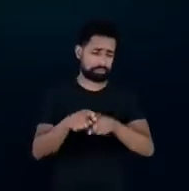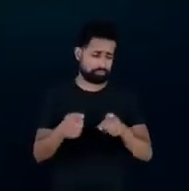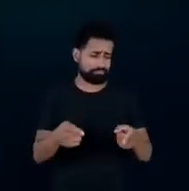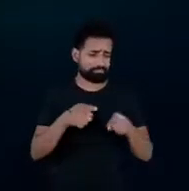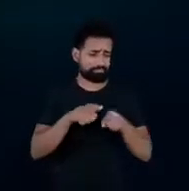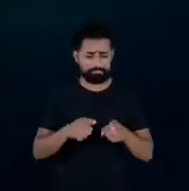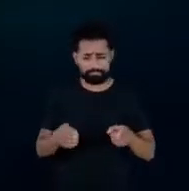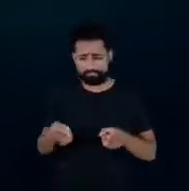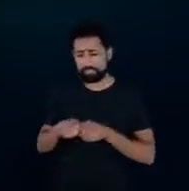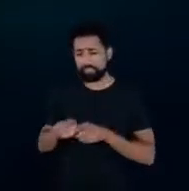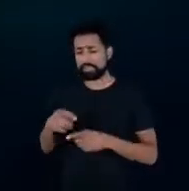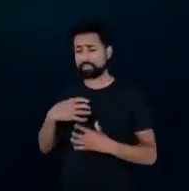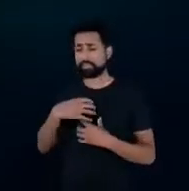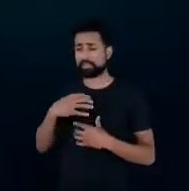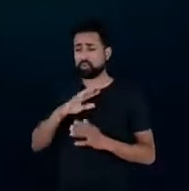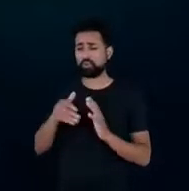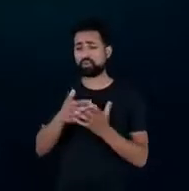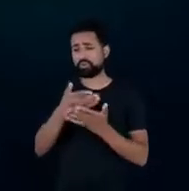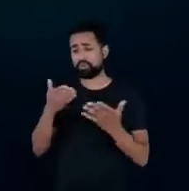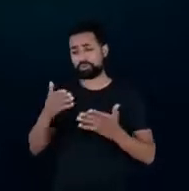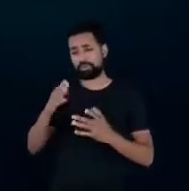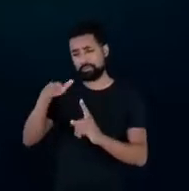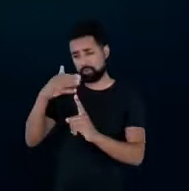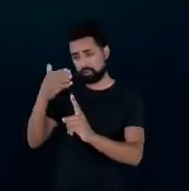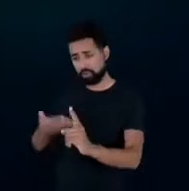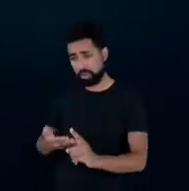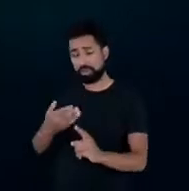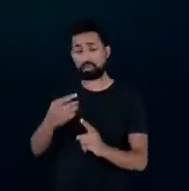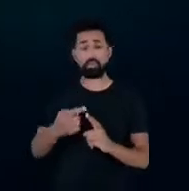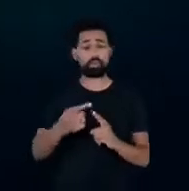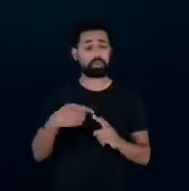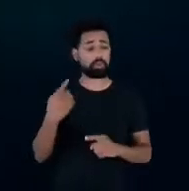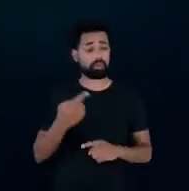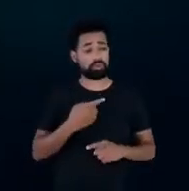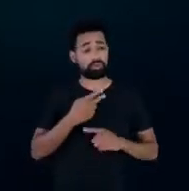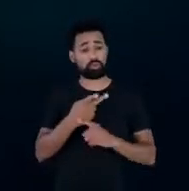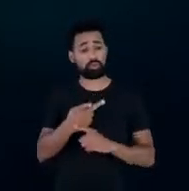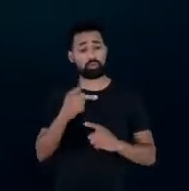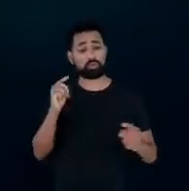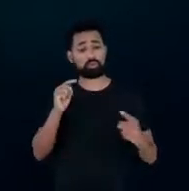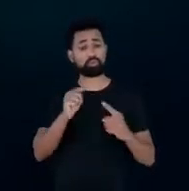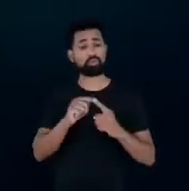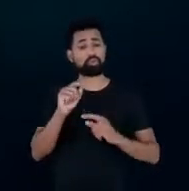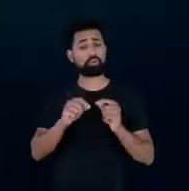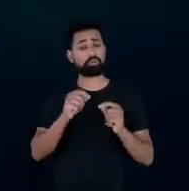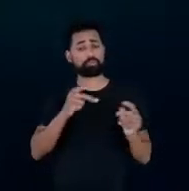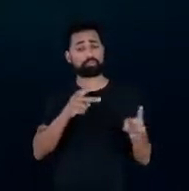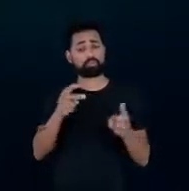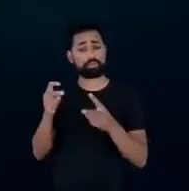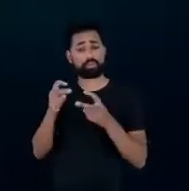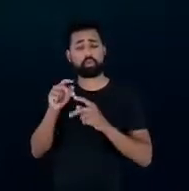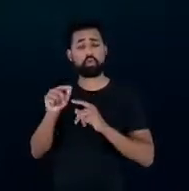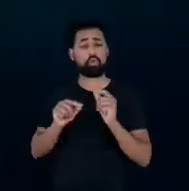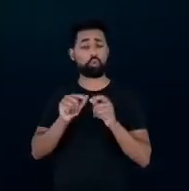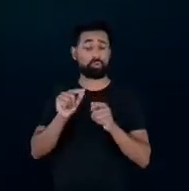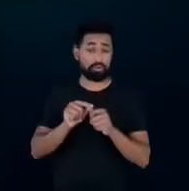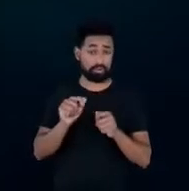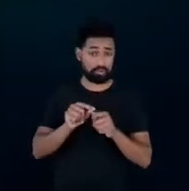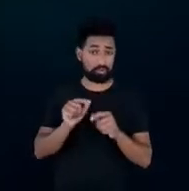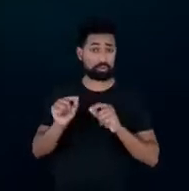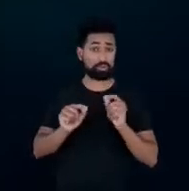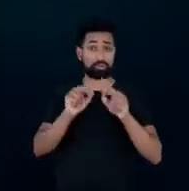homenageados nesse sentido em que a gente busca justamente identificar o que que tem sido feito em termos de